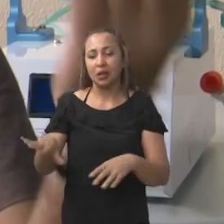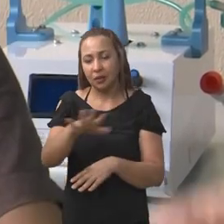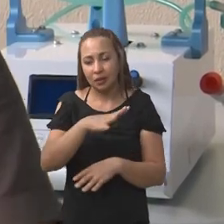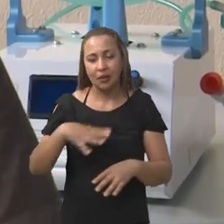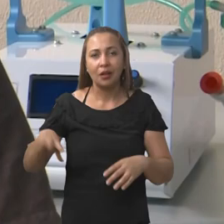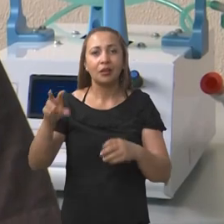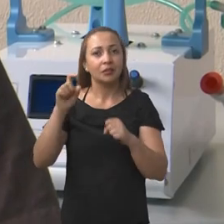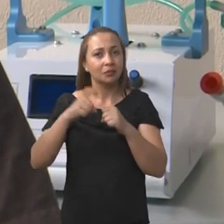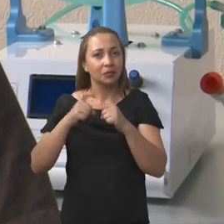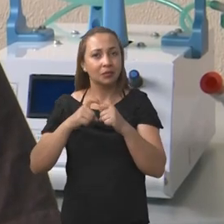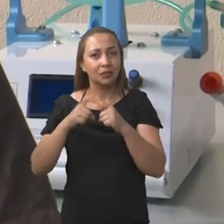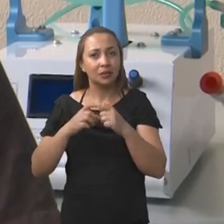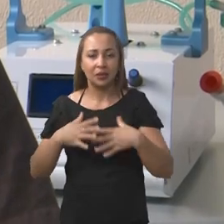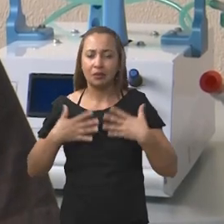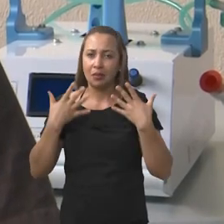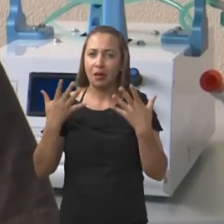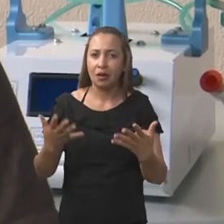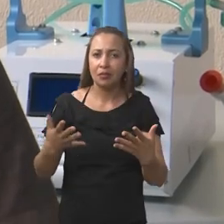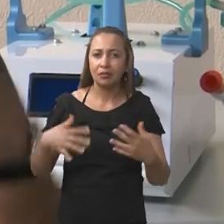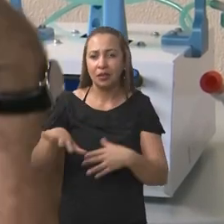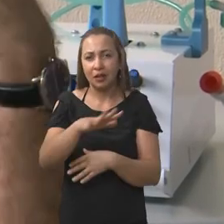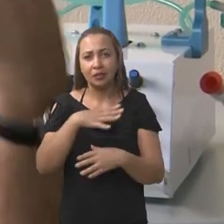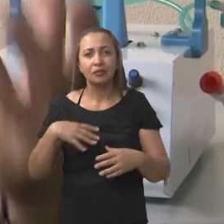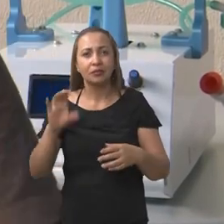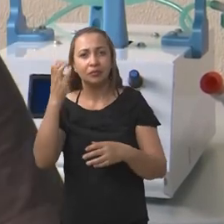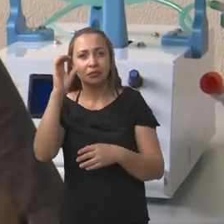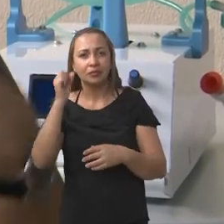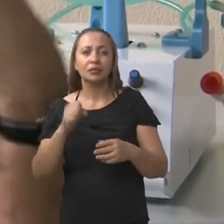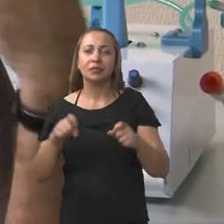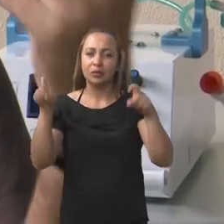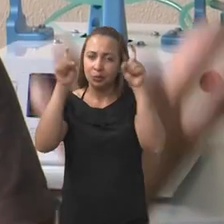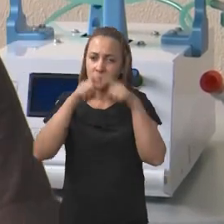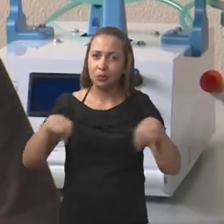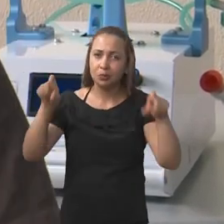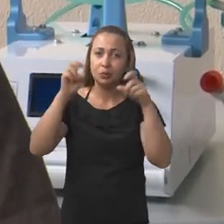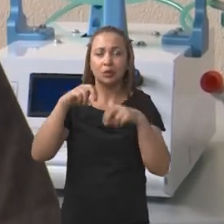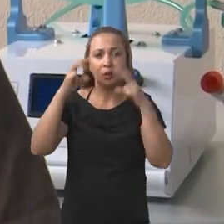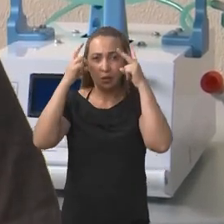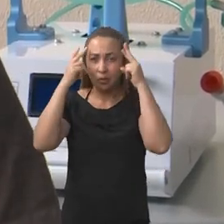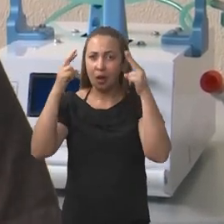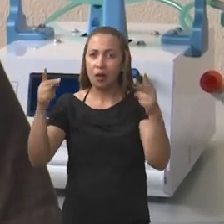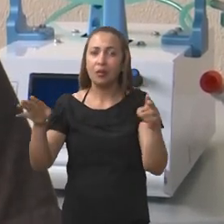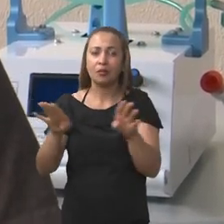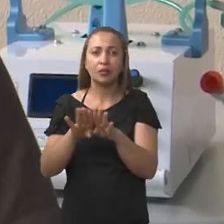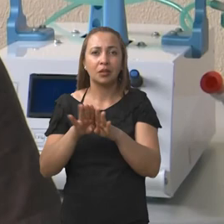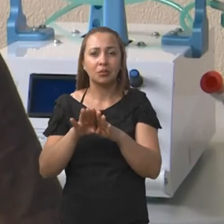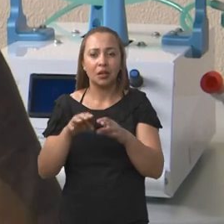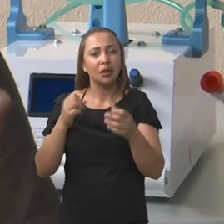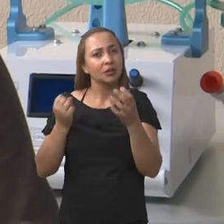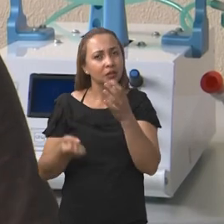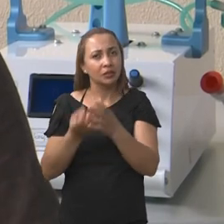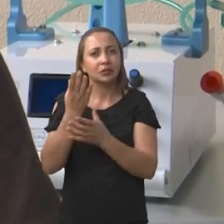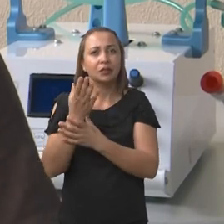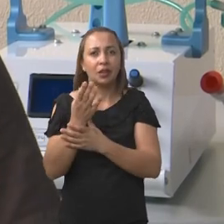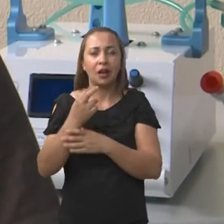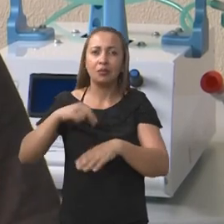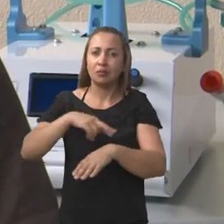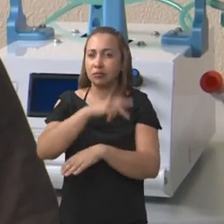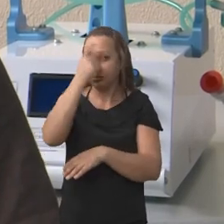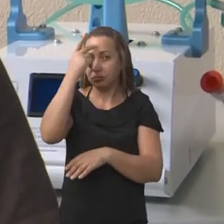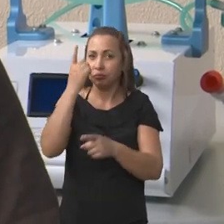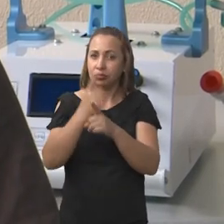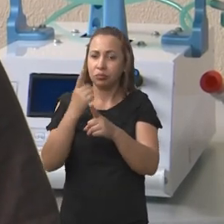médica está se empenhando nisso, a área da ciência da computação com as redes neurais também se empenhando em criar modelos para